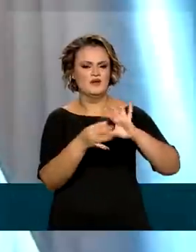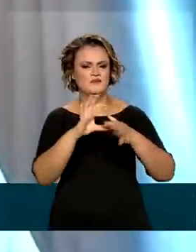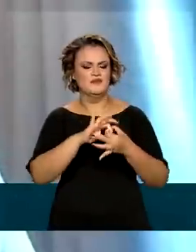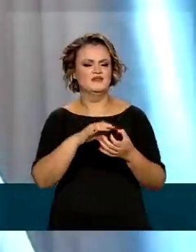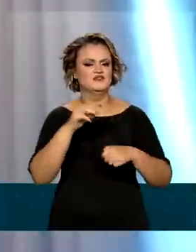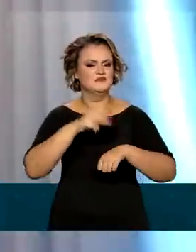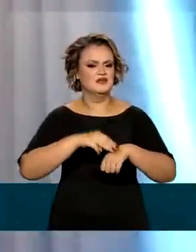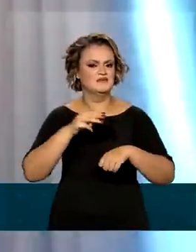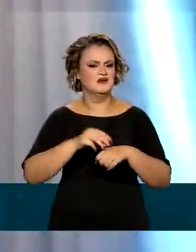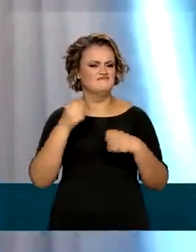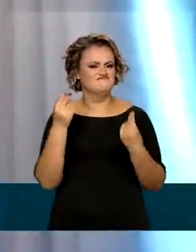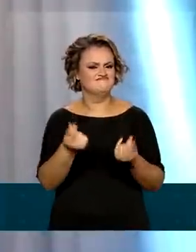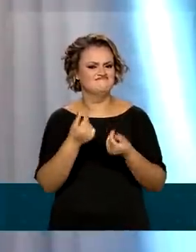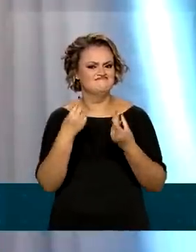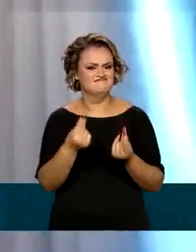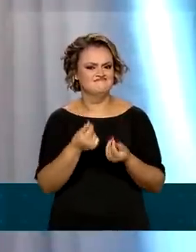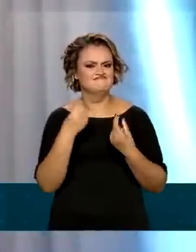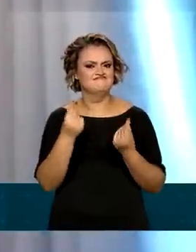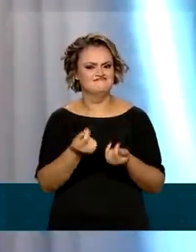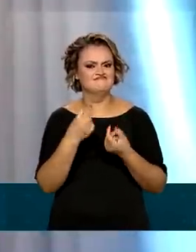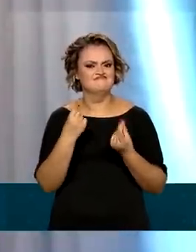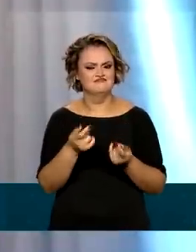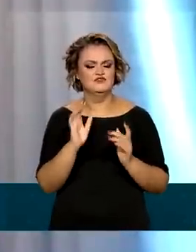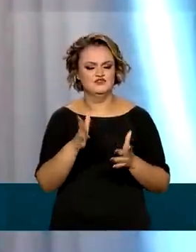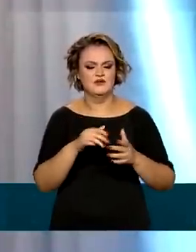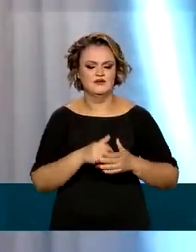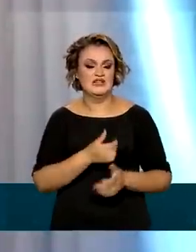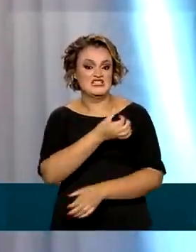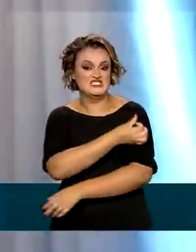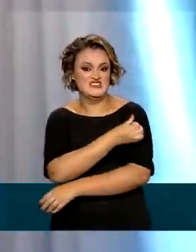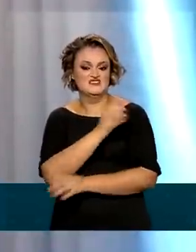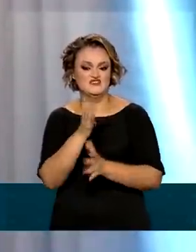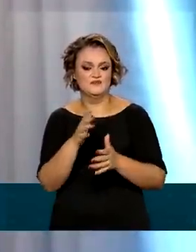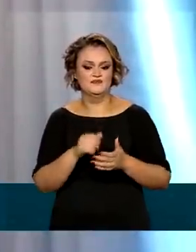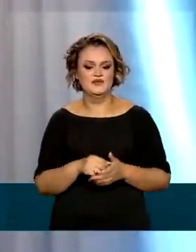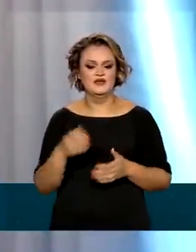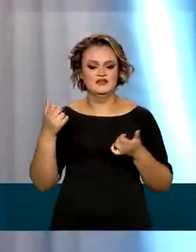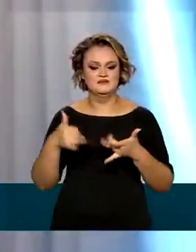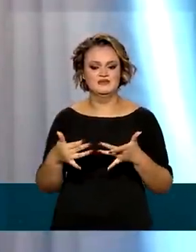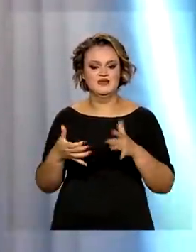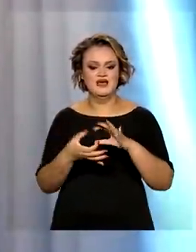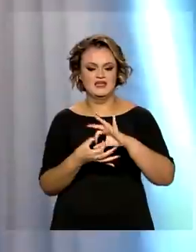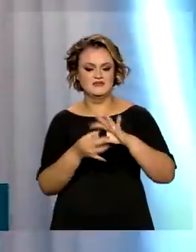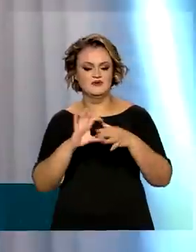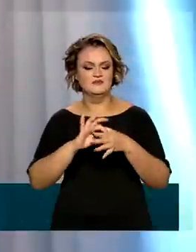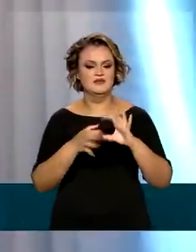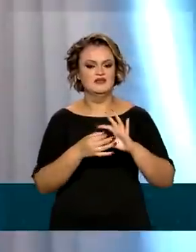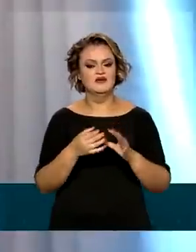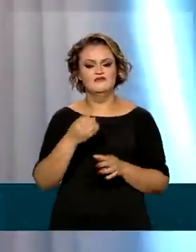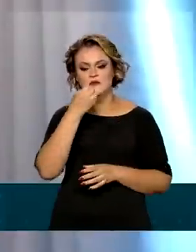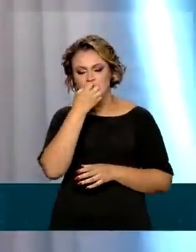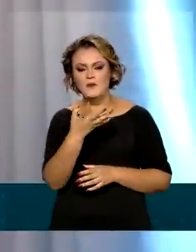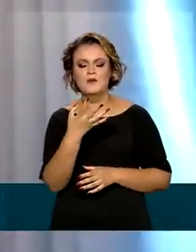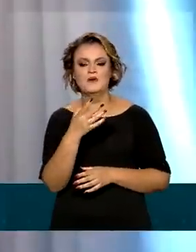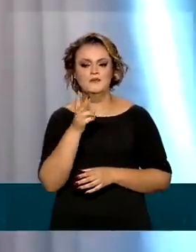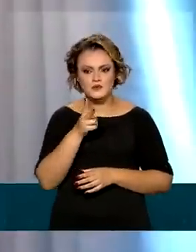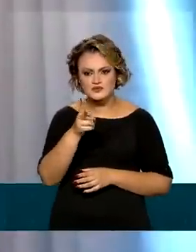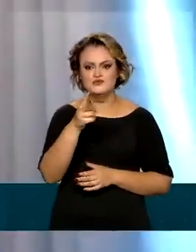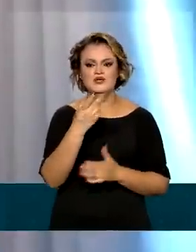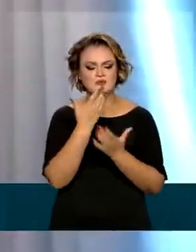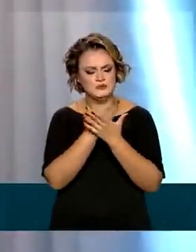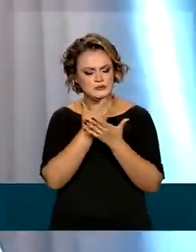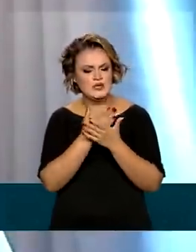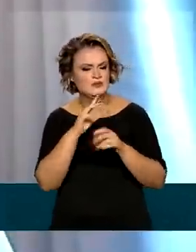de Matemática desde que estava no sexto ano. Foi importante a Olimpíada para eu continuar, não parar de estudar